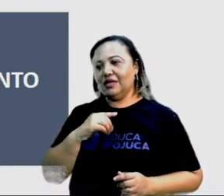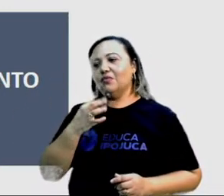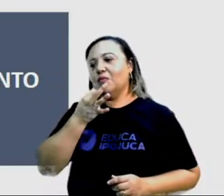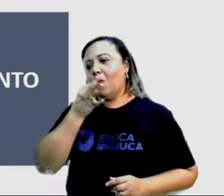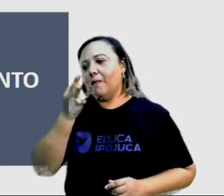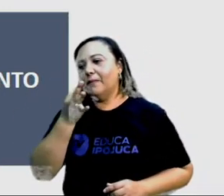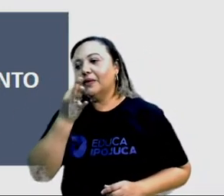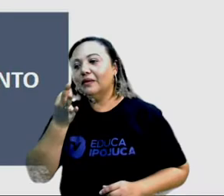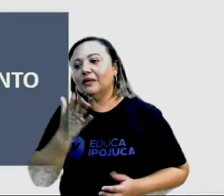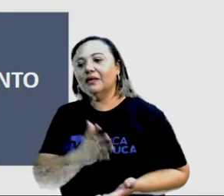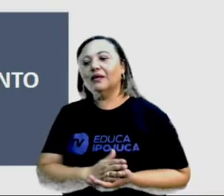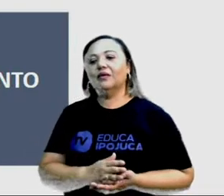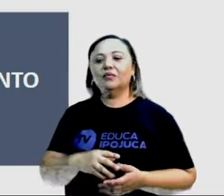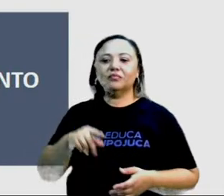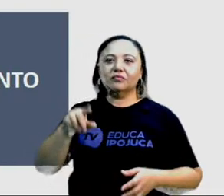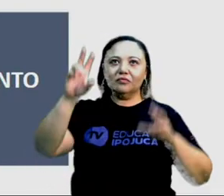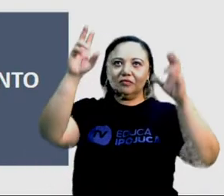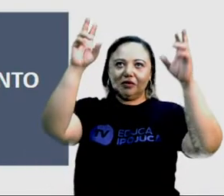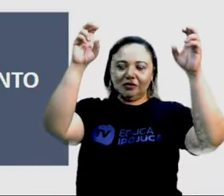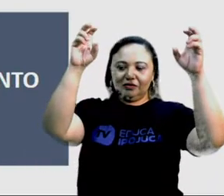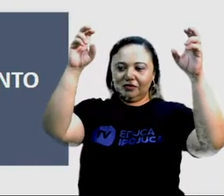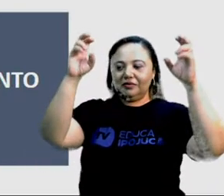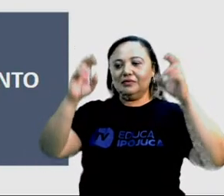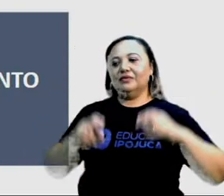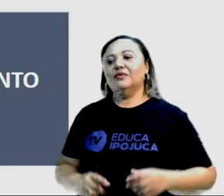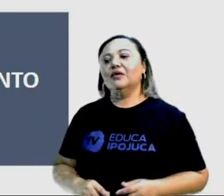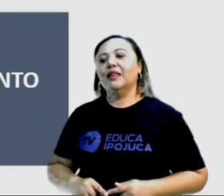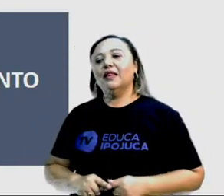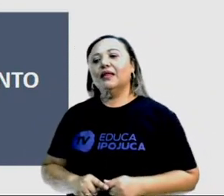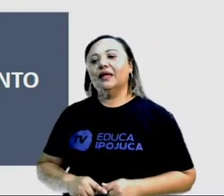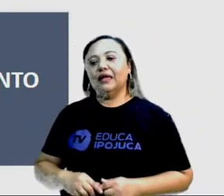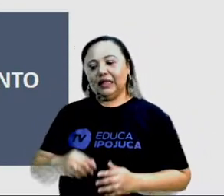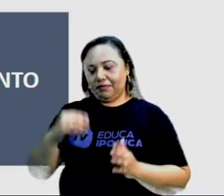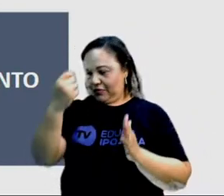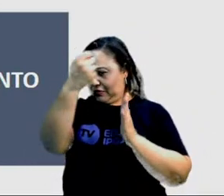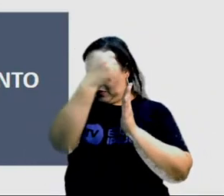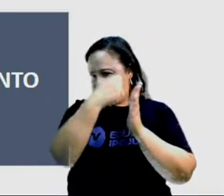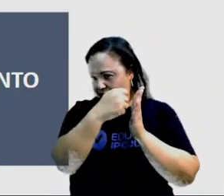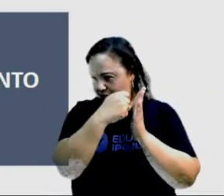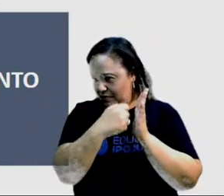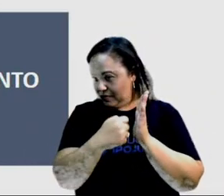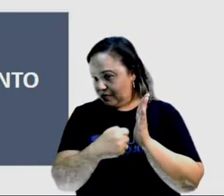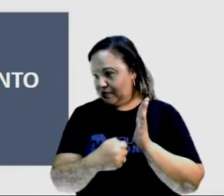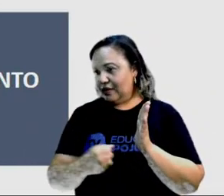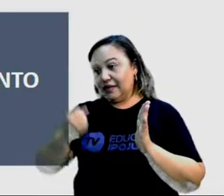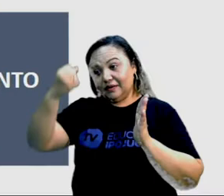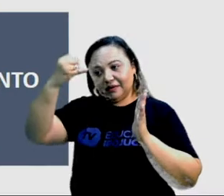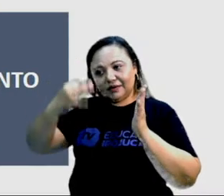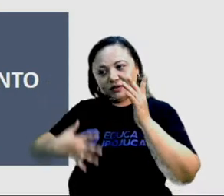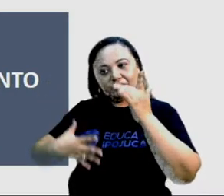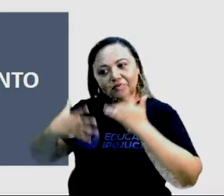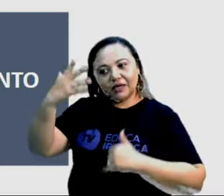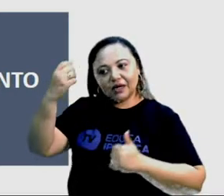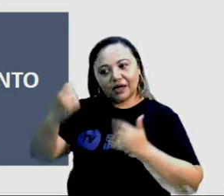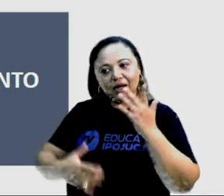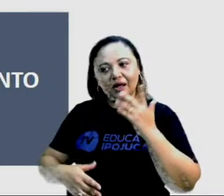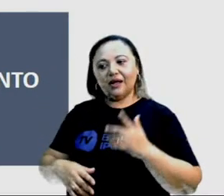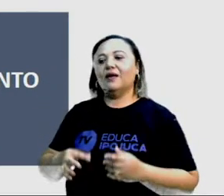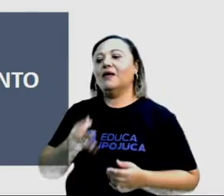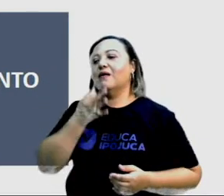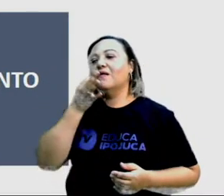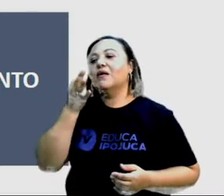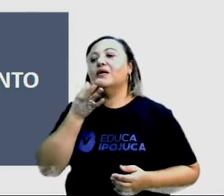opinião que eu tenho sobre aquele assunto. Depois, eu tenho o desenvolvimento, que vão trazer os argumentos para defender a minha